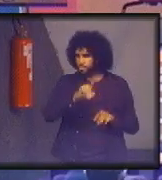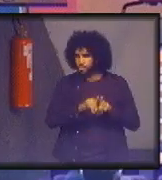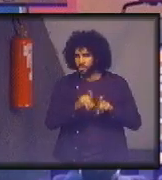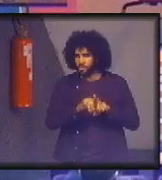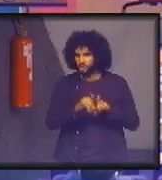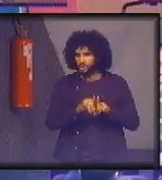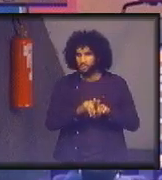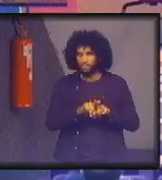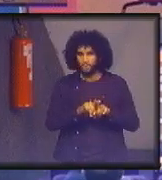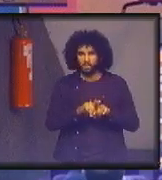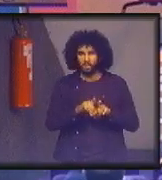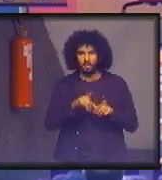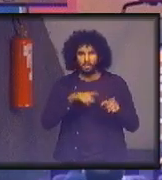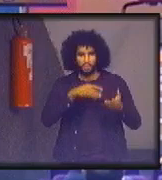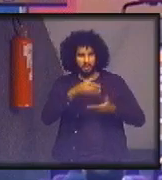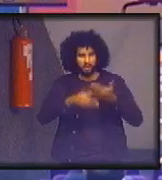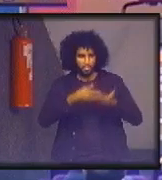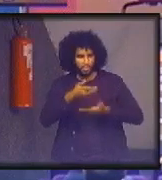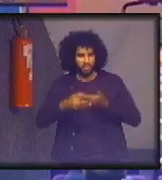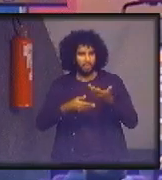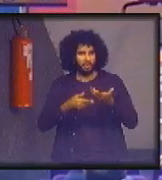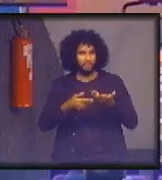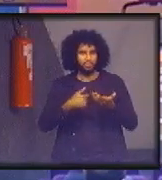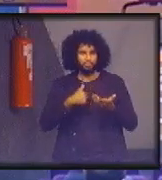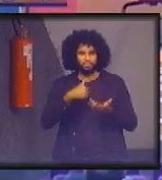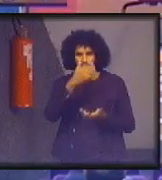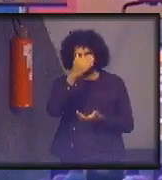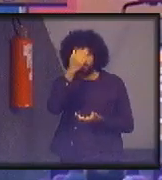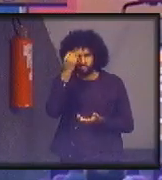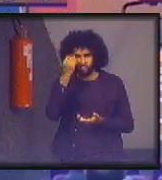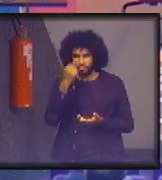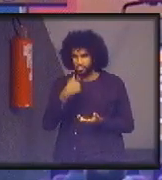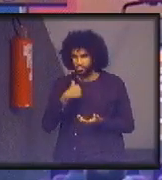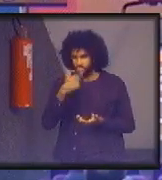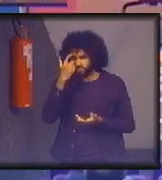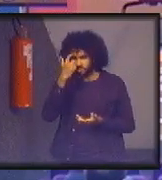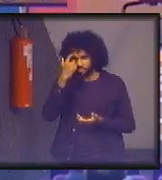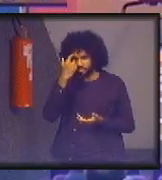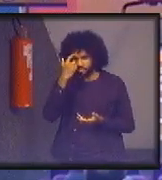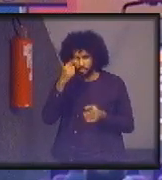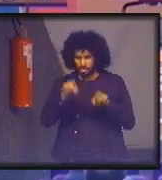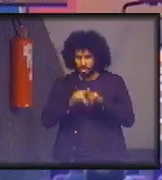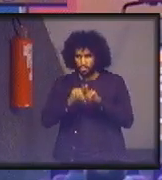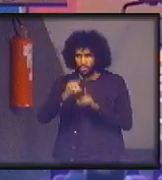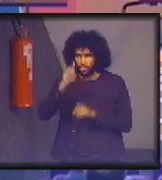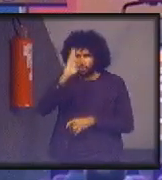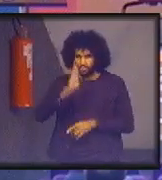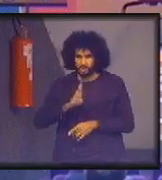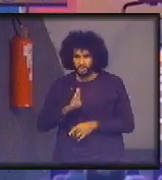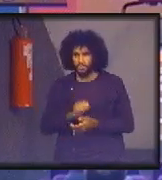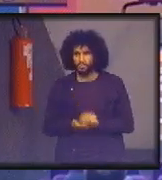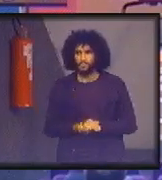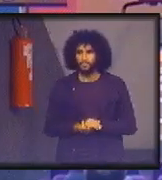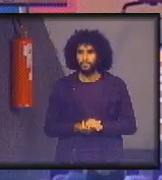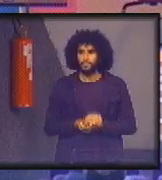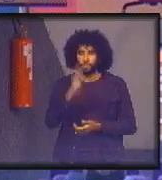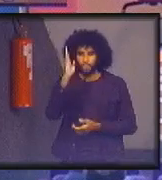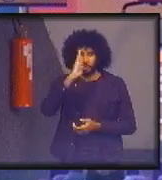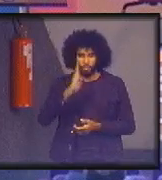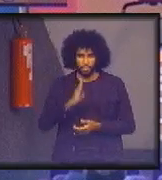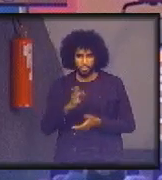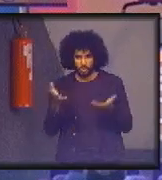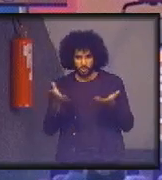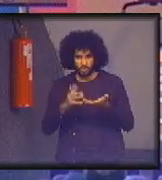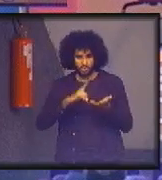financiamento das atribuições. Nós esquecemos, entre aspas, da dimensão metropolitana do Brasil. O Brasil, hoje, vive uma realidade